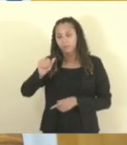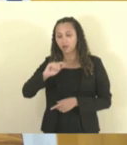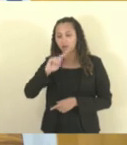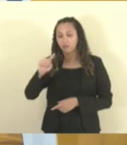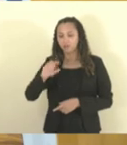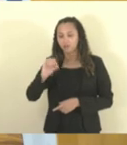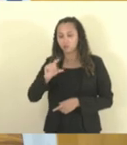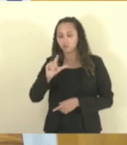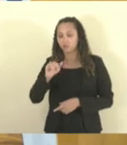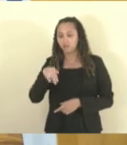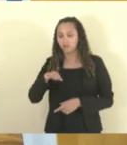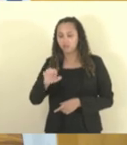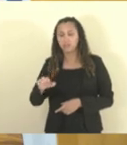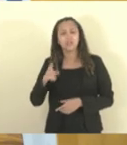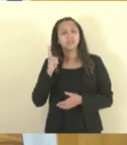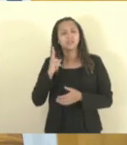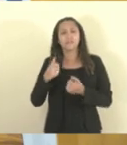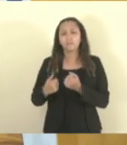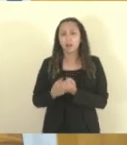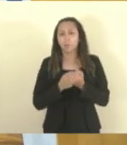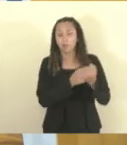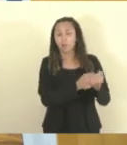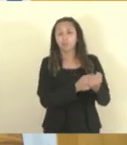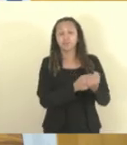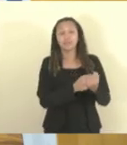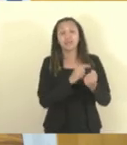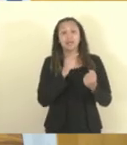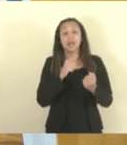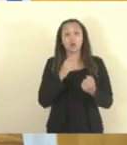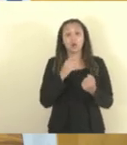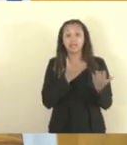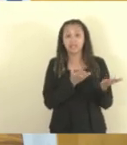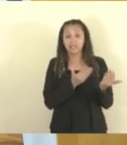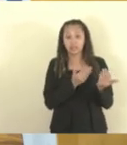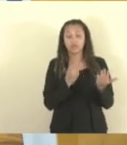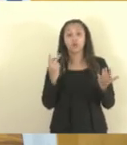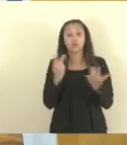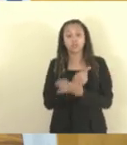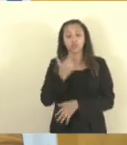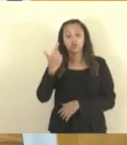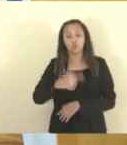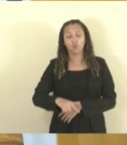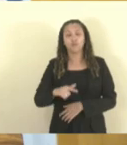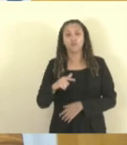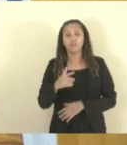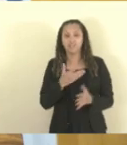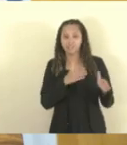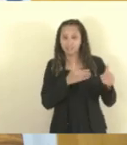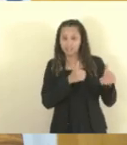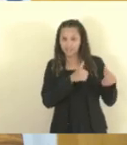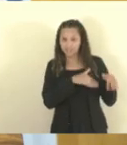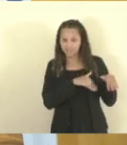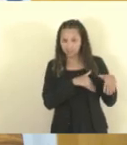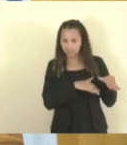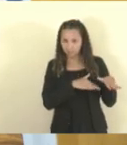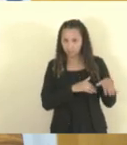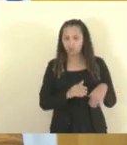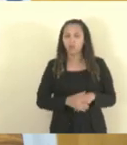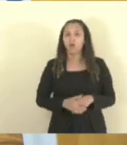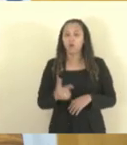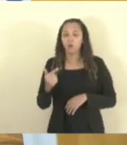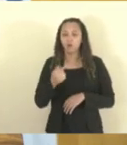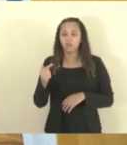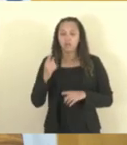Liquida Goiabeiras, que vem o sétimo, que será em setembro, tenho certeza que será ainda melhor do que esse sexto. Todo ano,